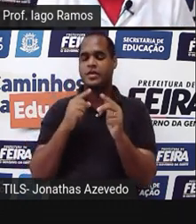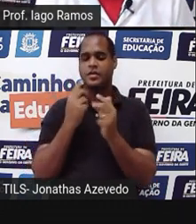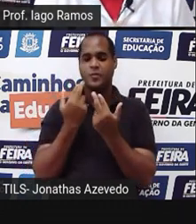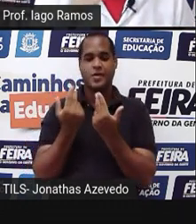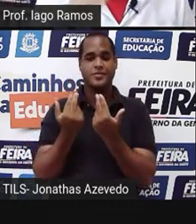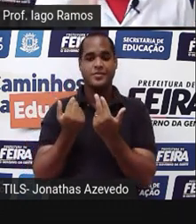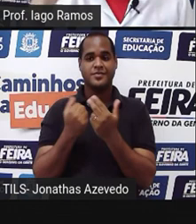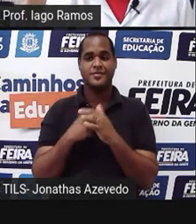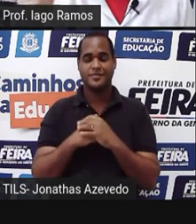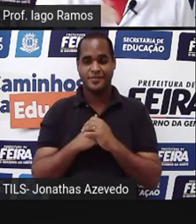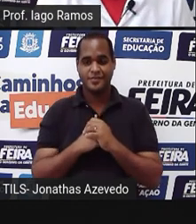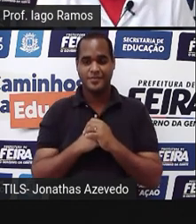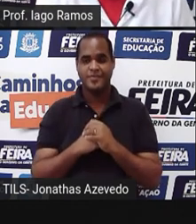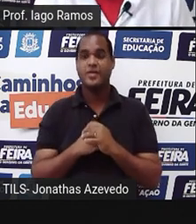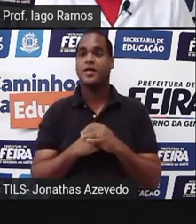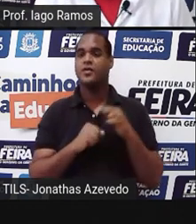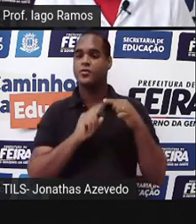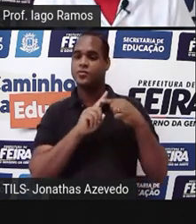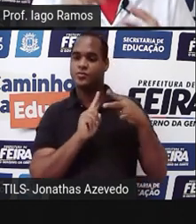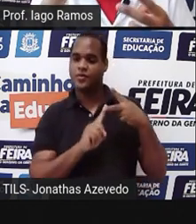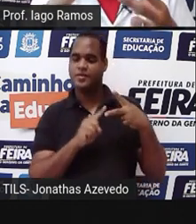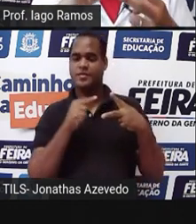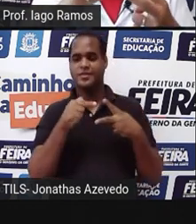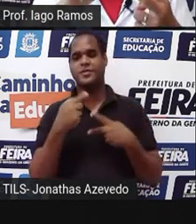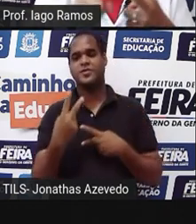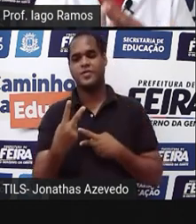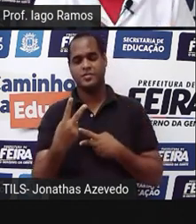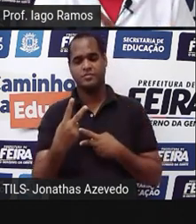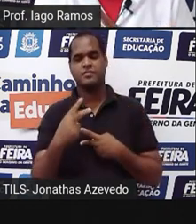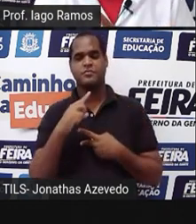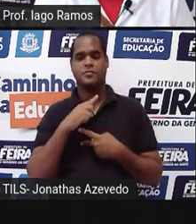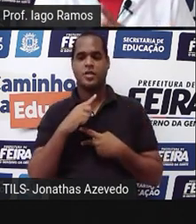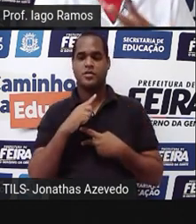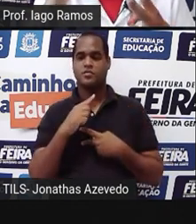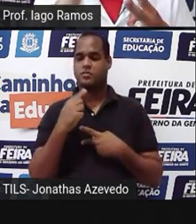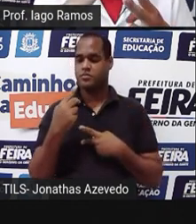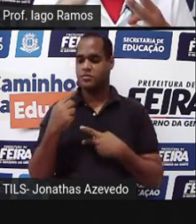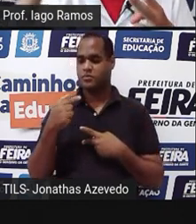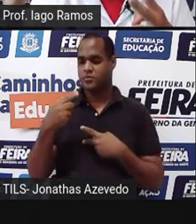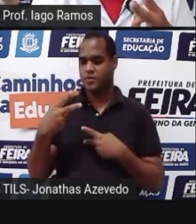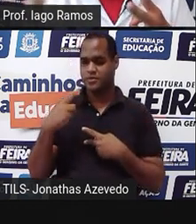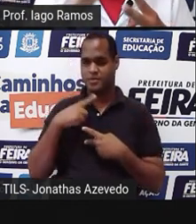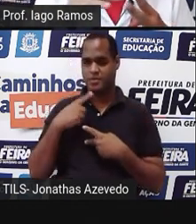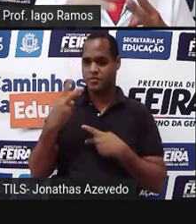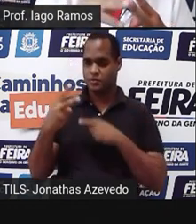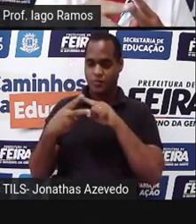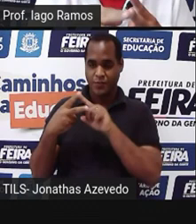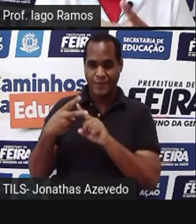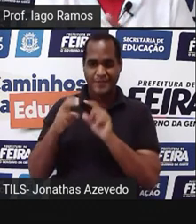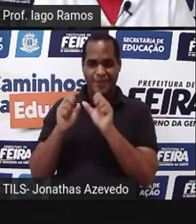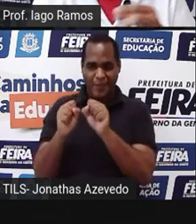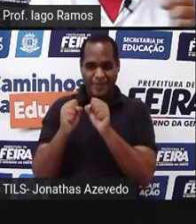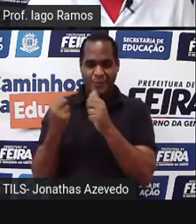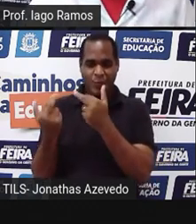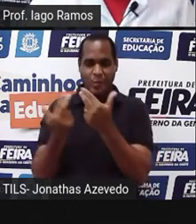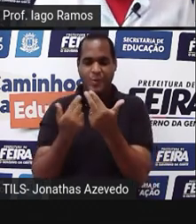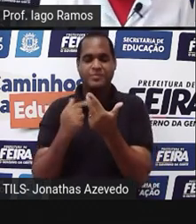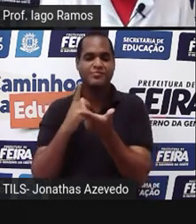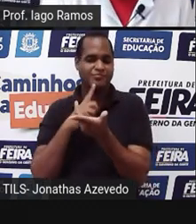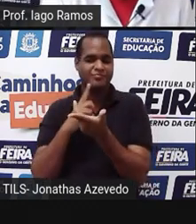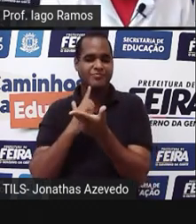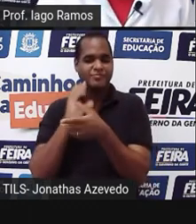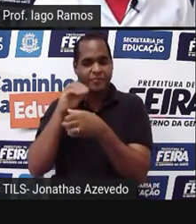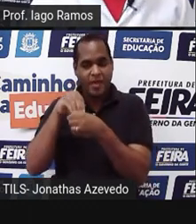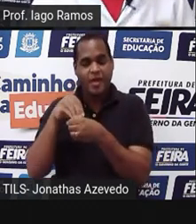os dois medem 72 então se eu tenho dois lados proporcionais dois lados correspondentes proporcionais e o